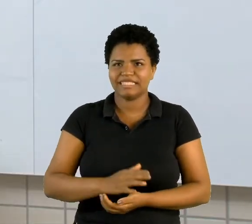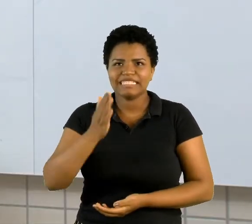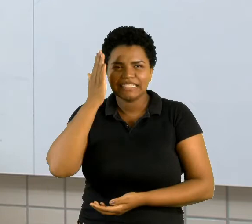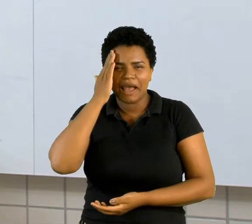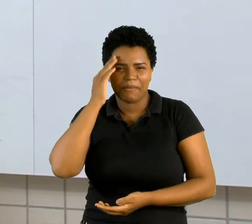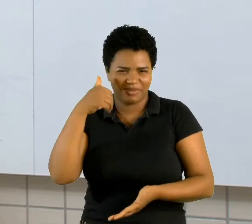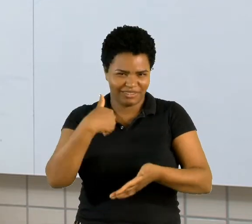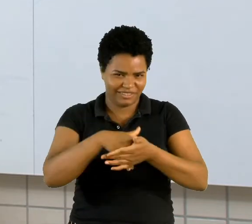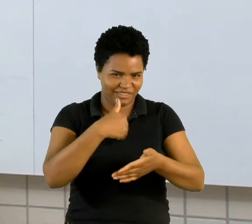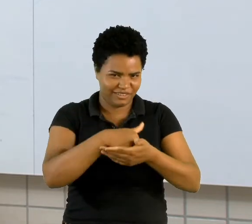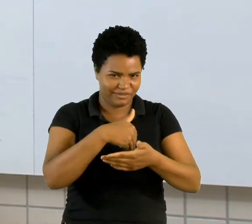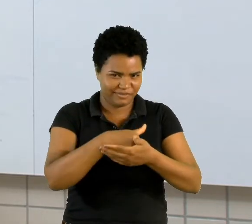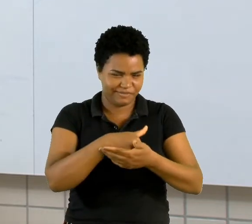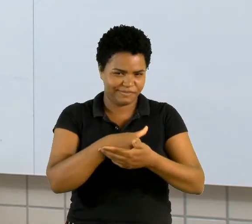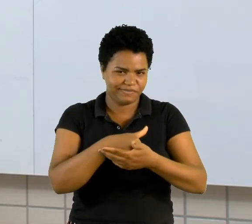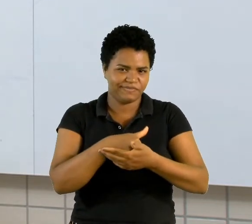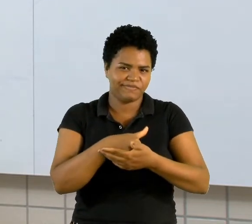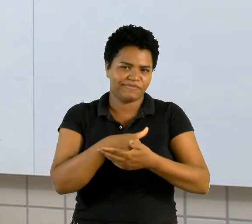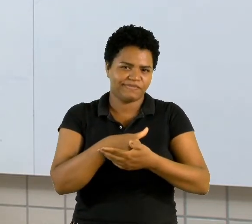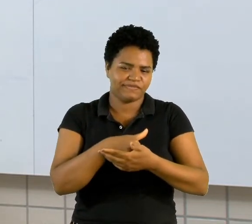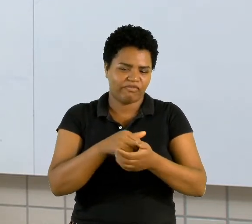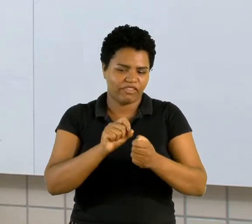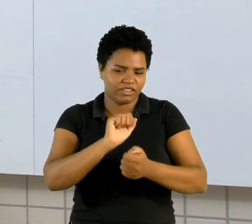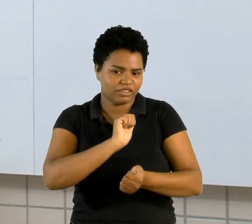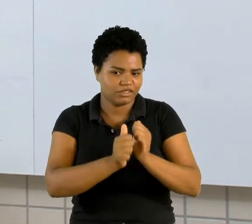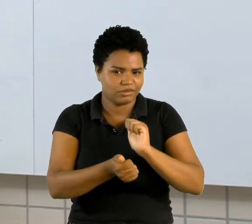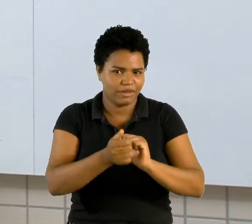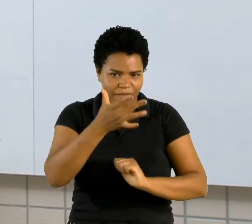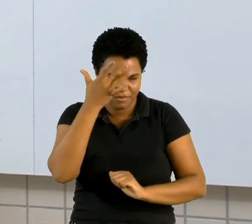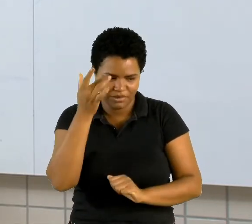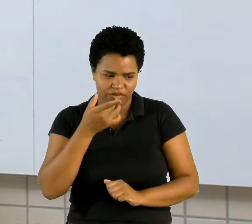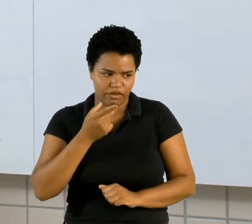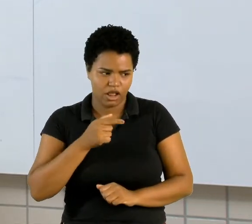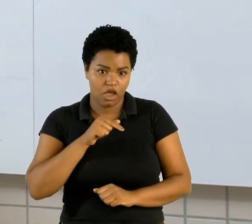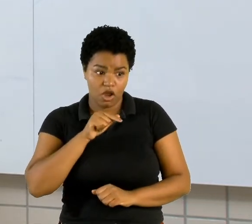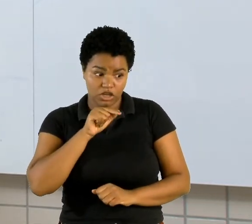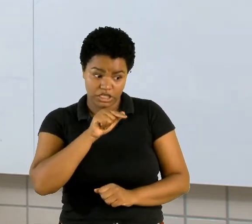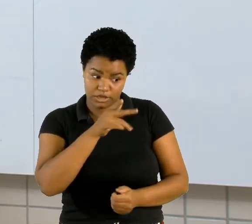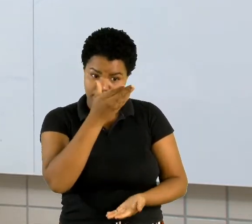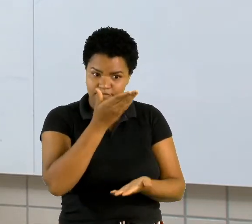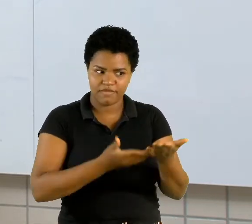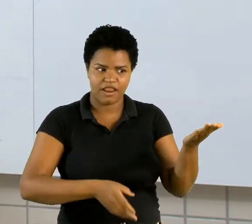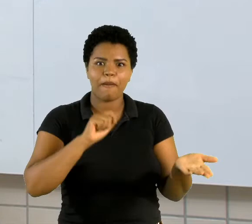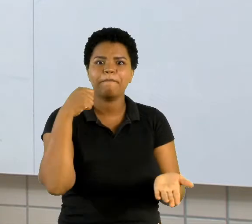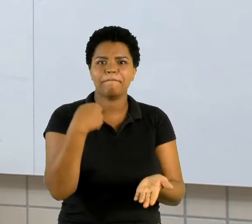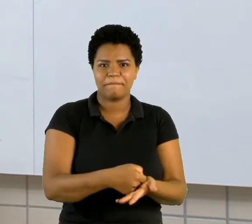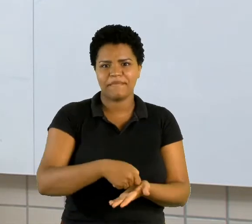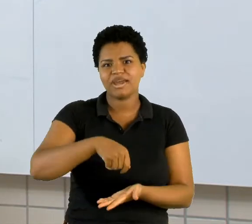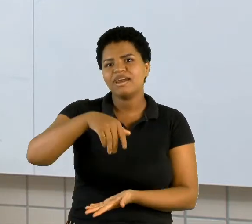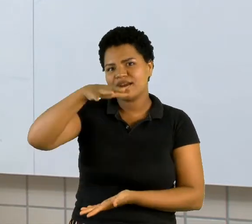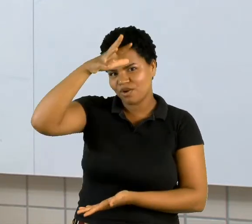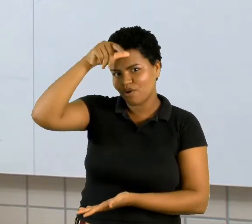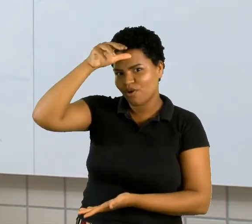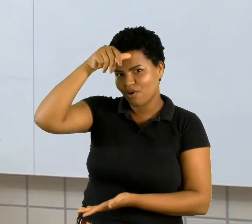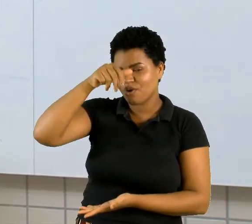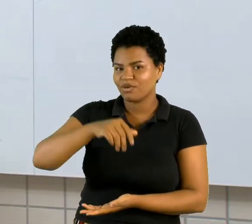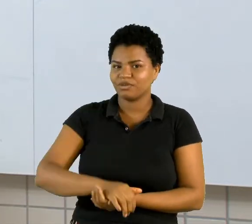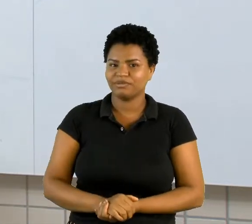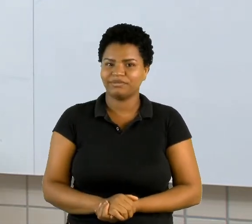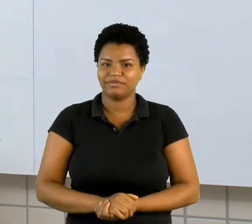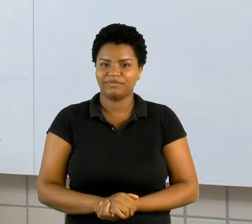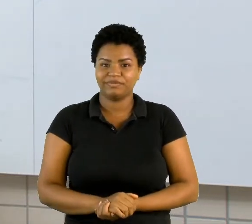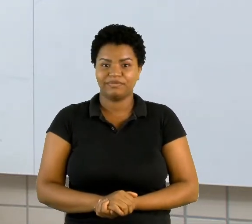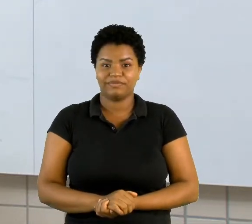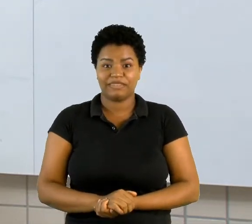bola, fazendo algum esporte e alguém fala, ô, quem perder vai pagar a Coca-Cola. Vamos valer apostado? Quem